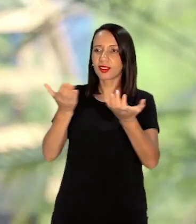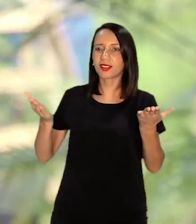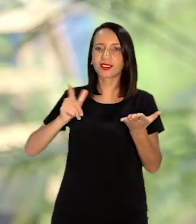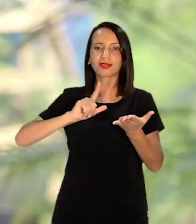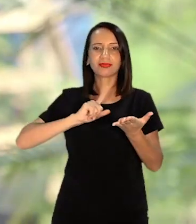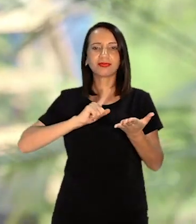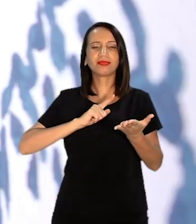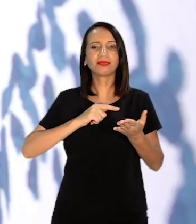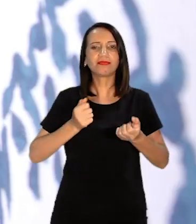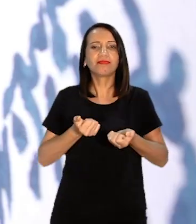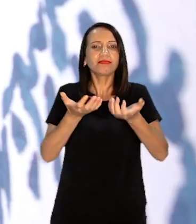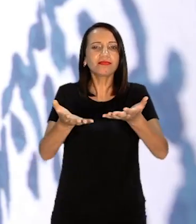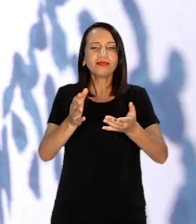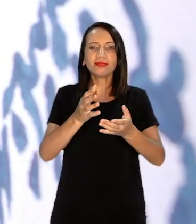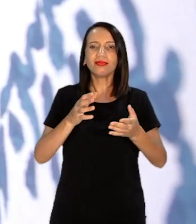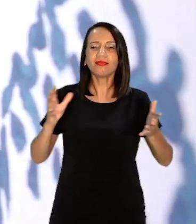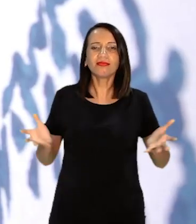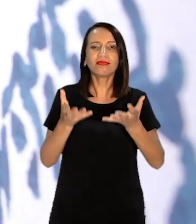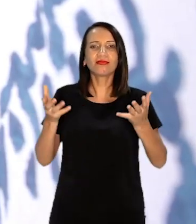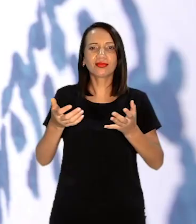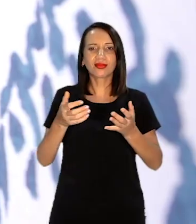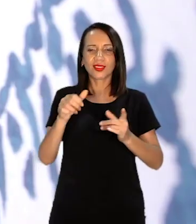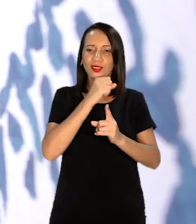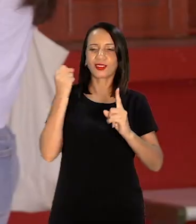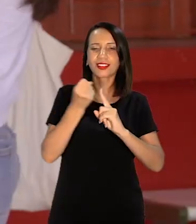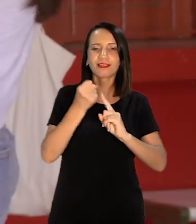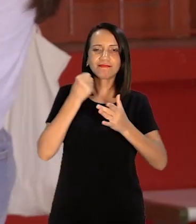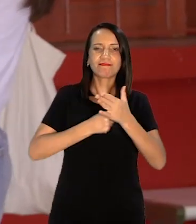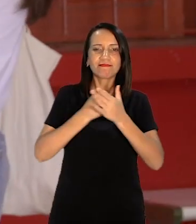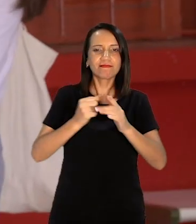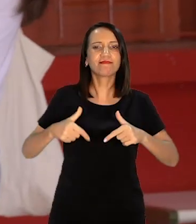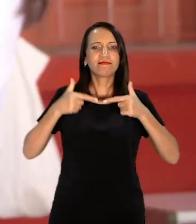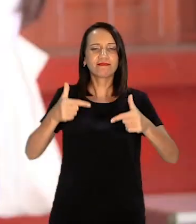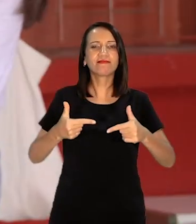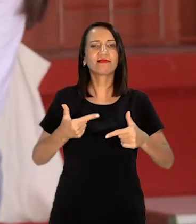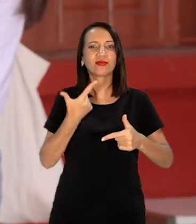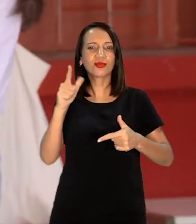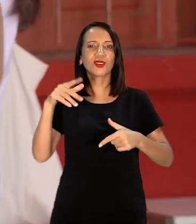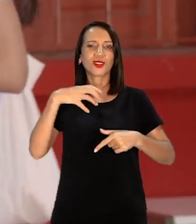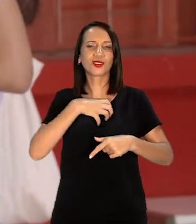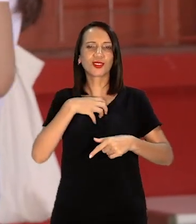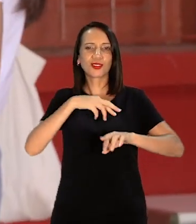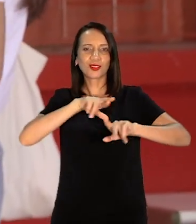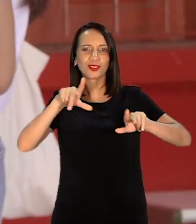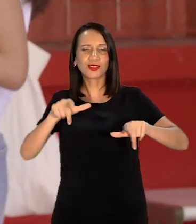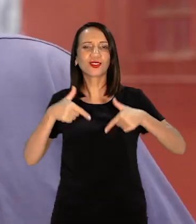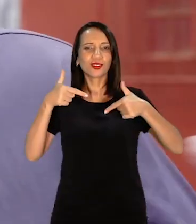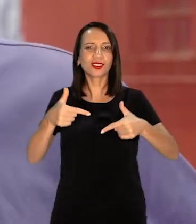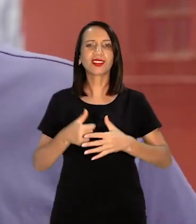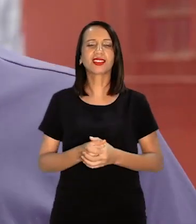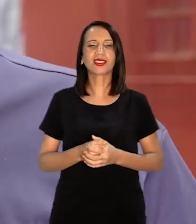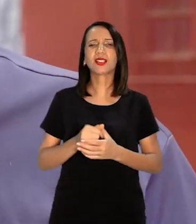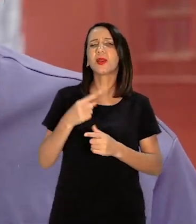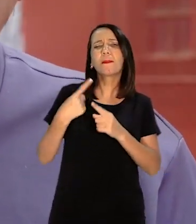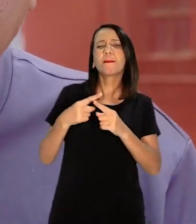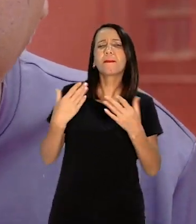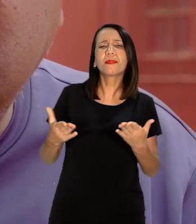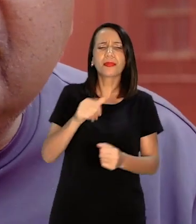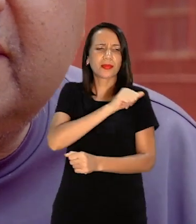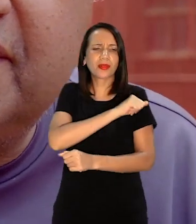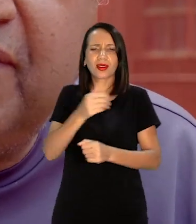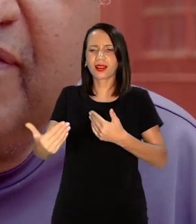uma forma de justiça social E as pessoas também vão ter o poder De lutar por isso De outras formas Por que o aluno passa aqui?